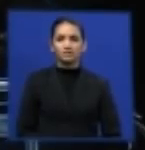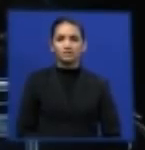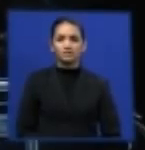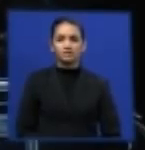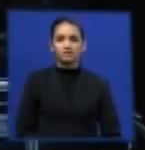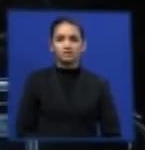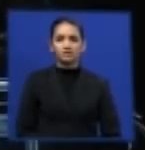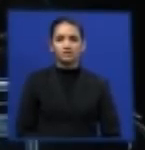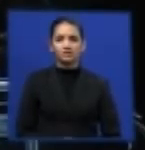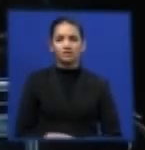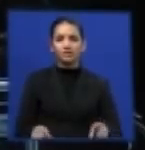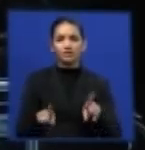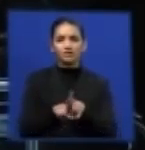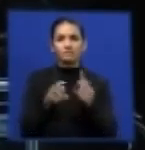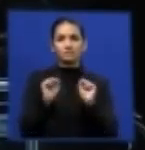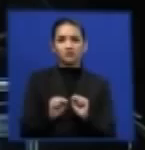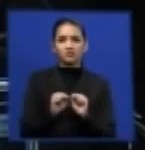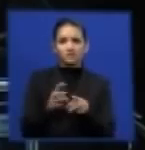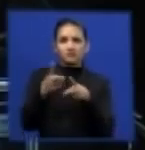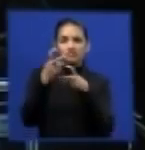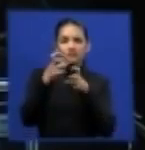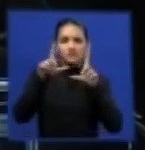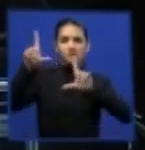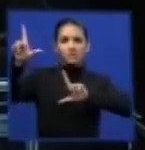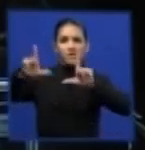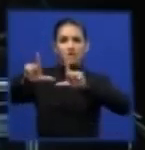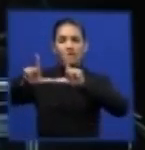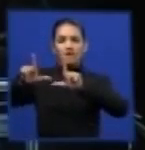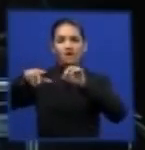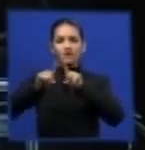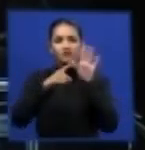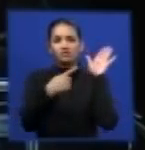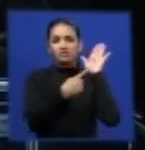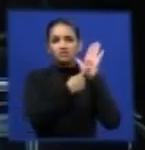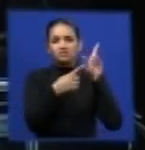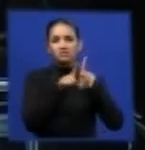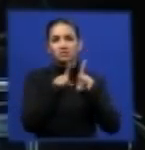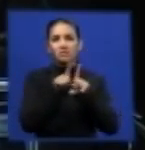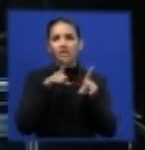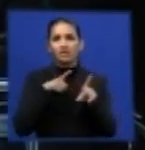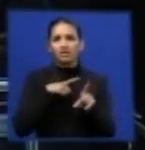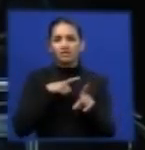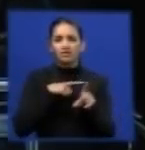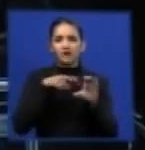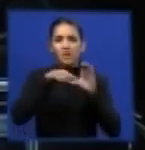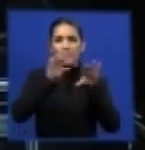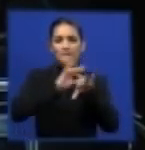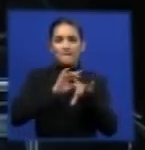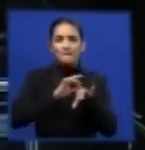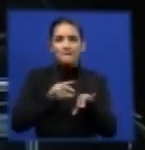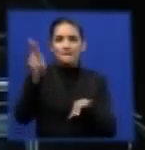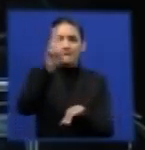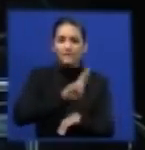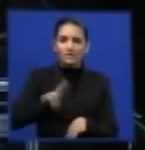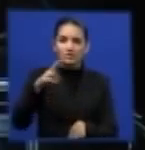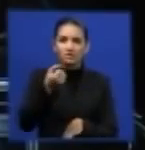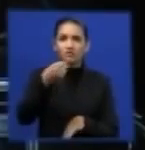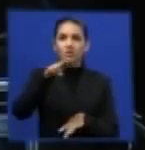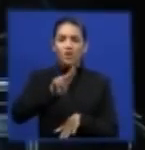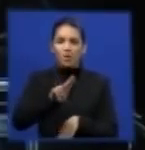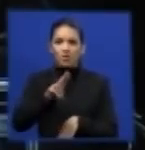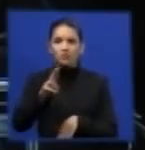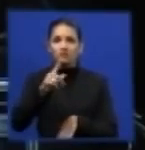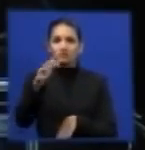Observem no quadro o quanto que existe de pneus usados em uso ou para reforma.